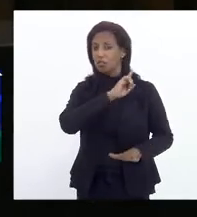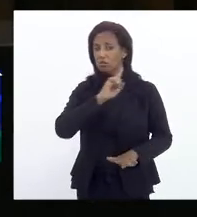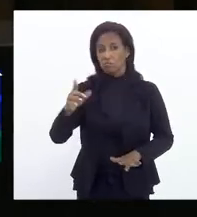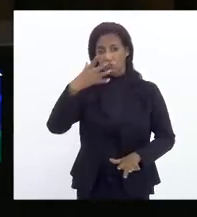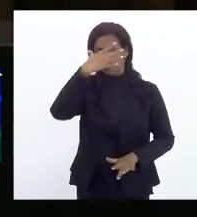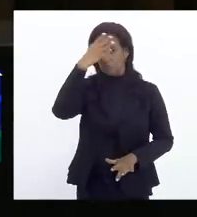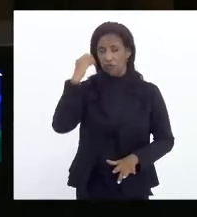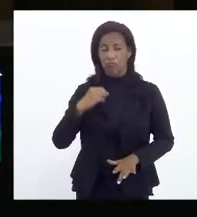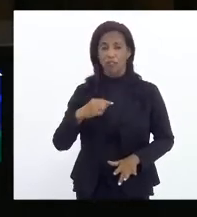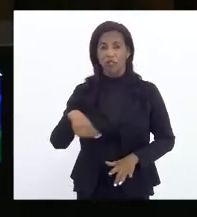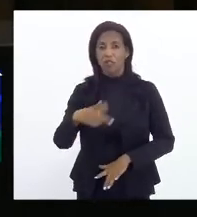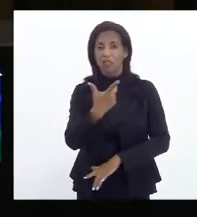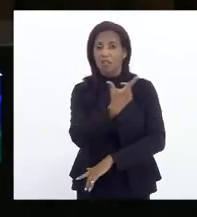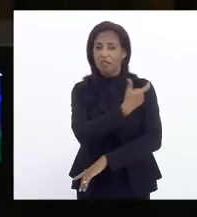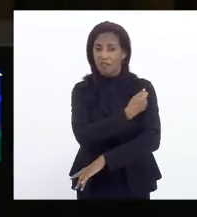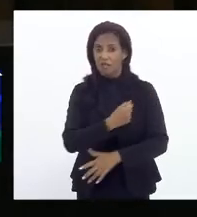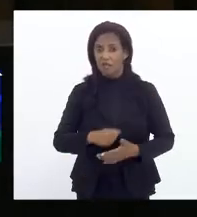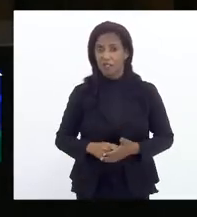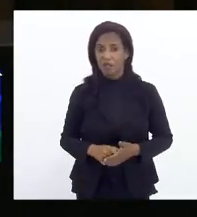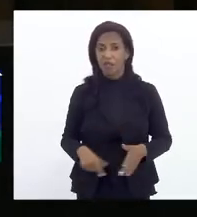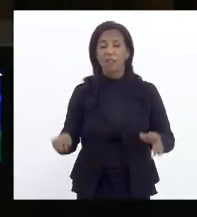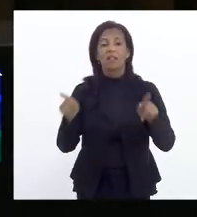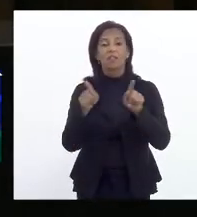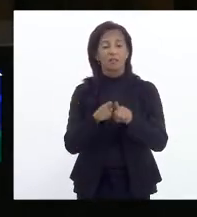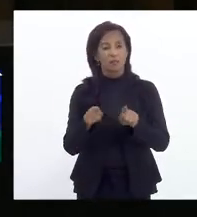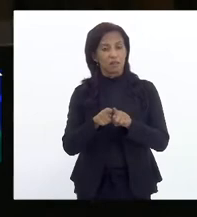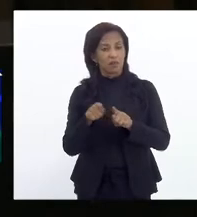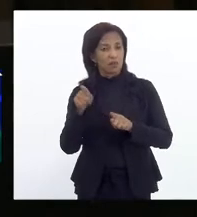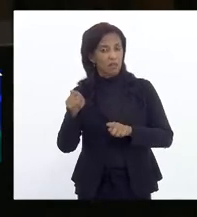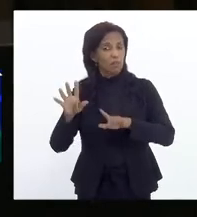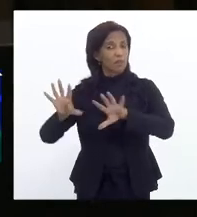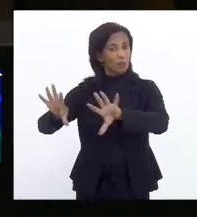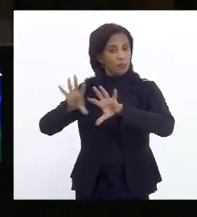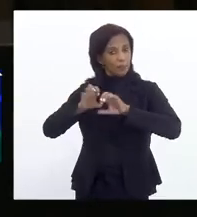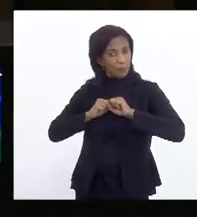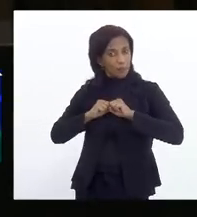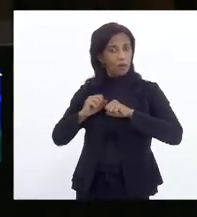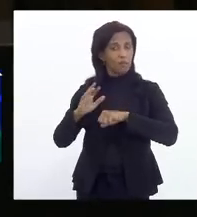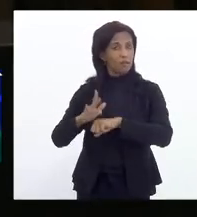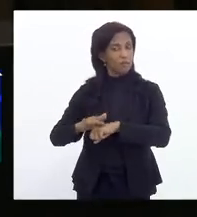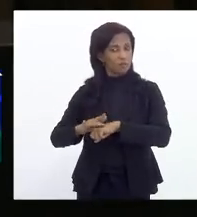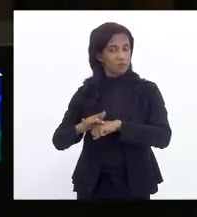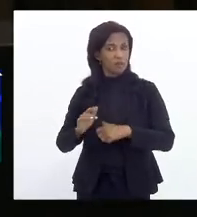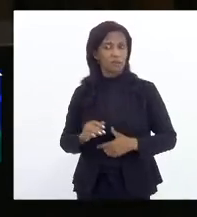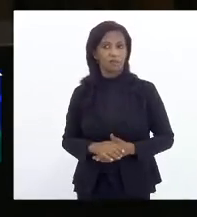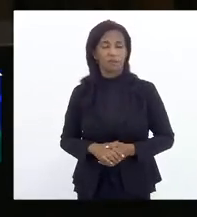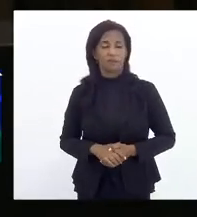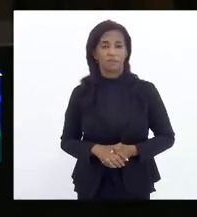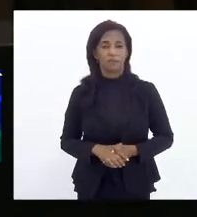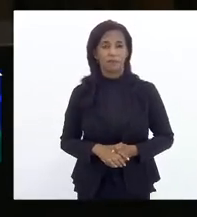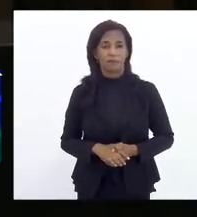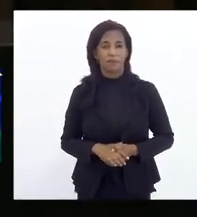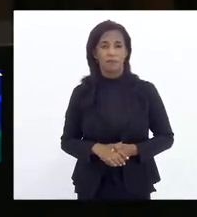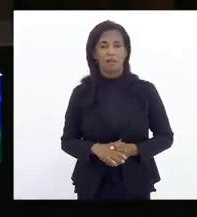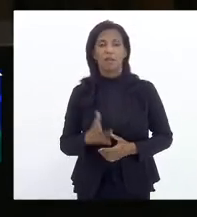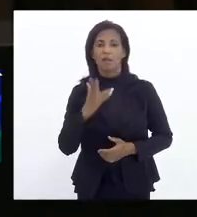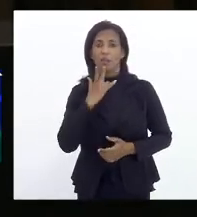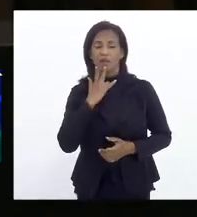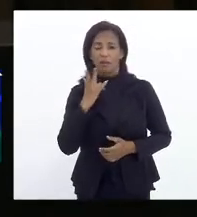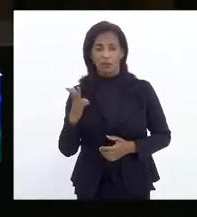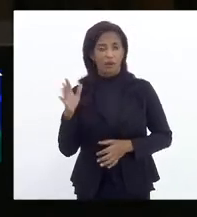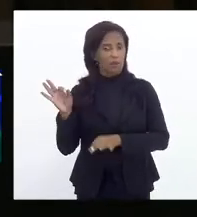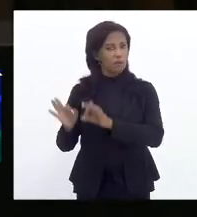que vacinados também estão contraindo a doença, diz o